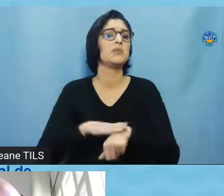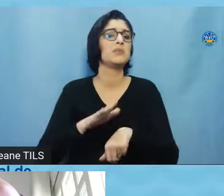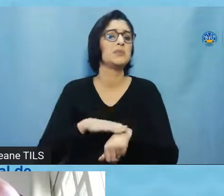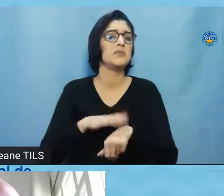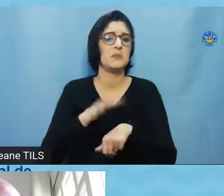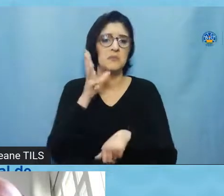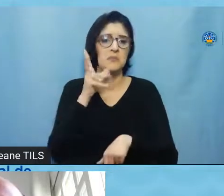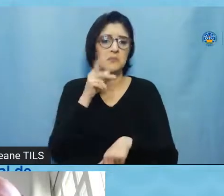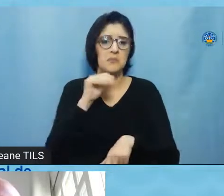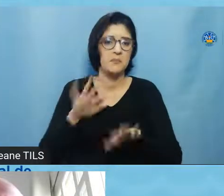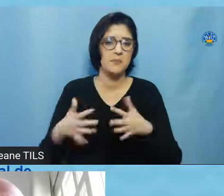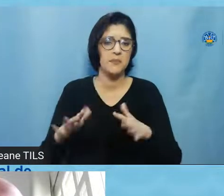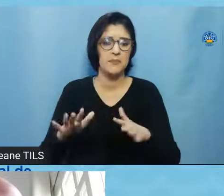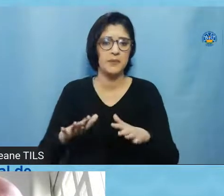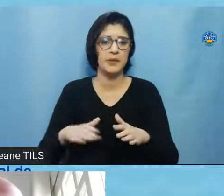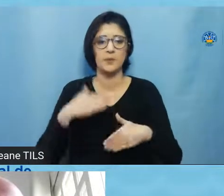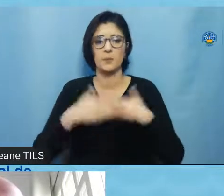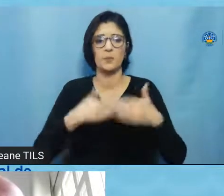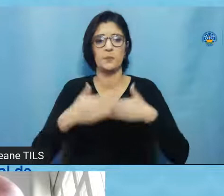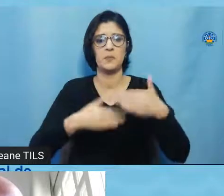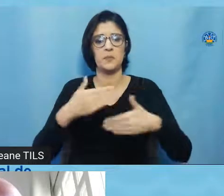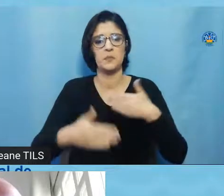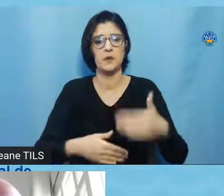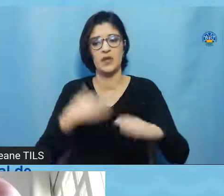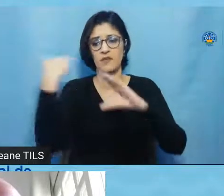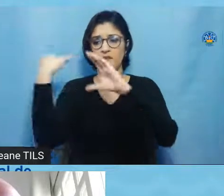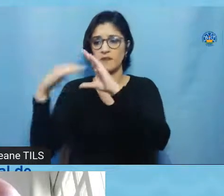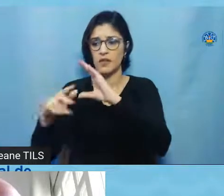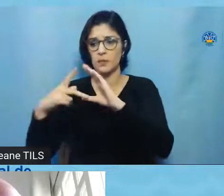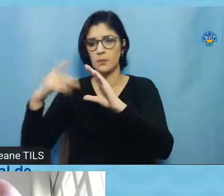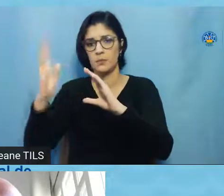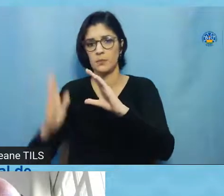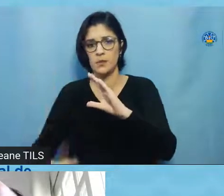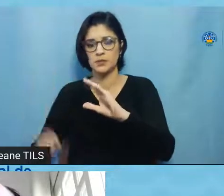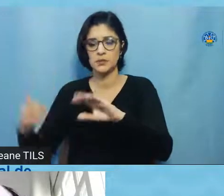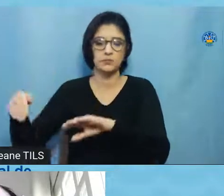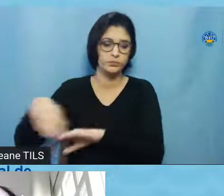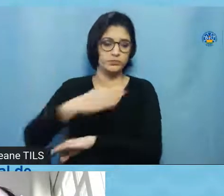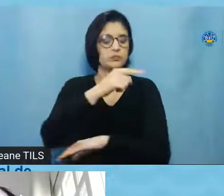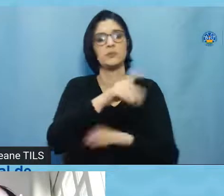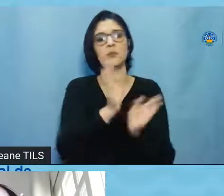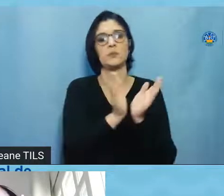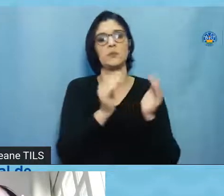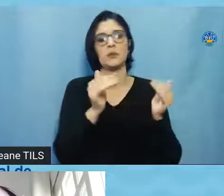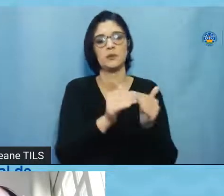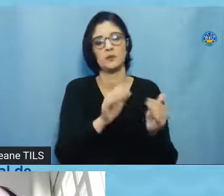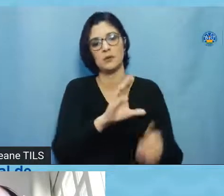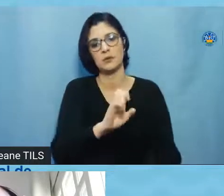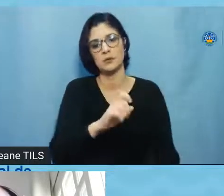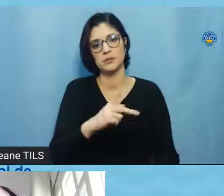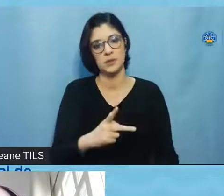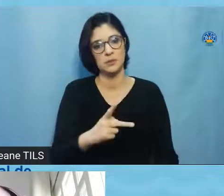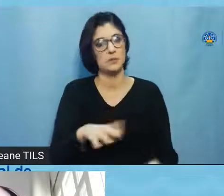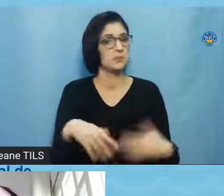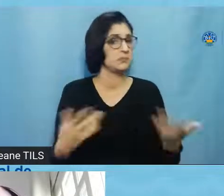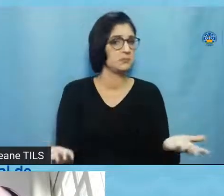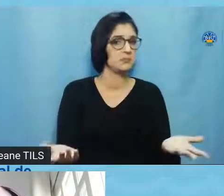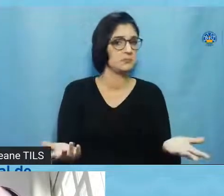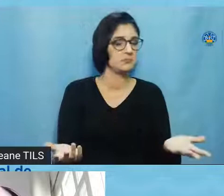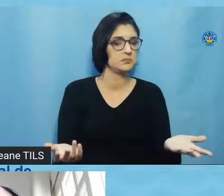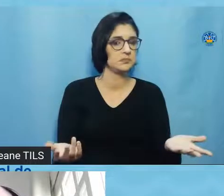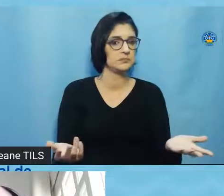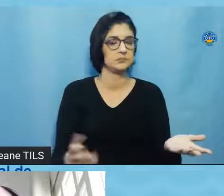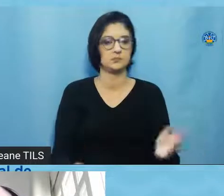mais ou menos, o processo, desde o envio até a aprovação por parte do comitê. Tá. Eu comentei ali, agora, agora que eu digo,